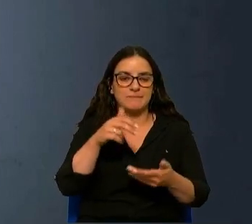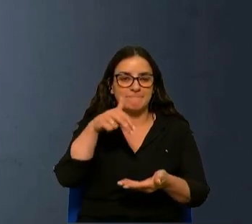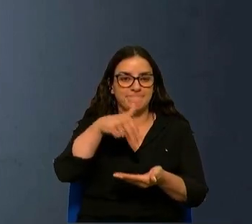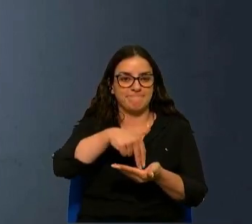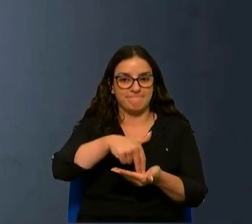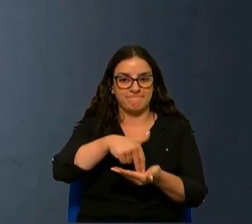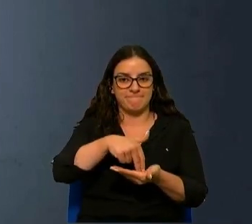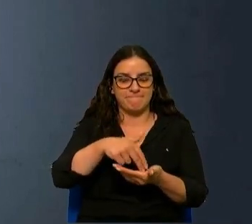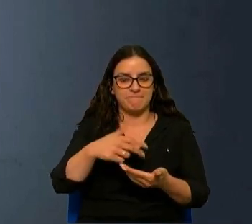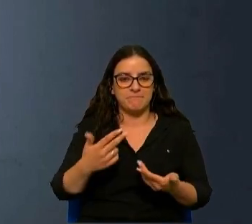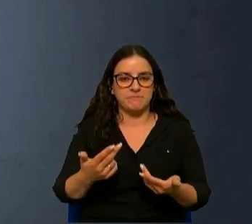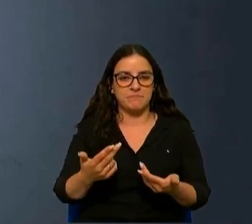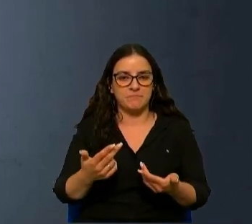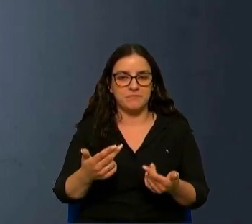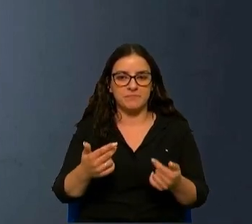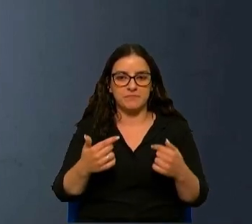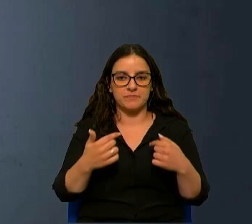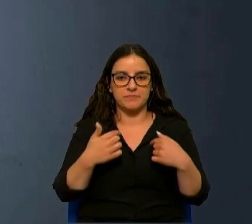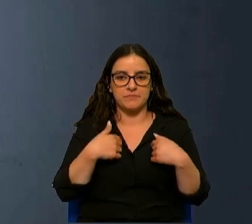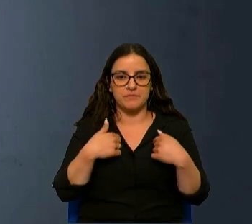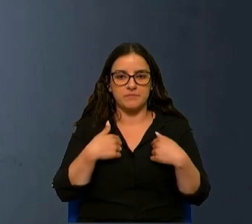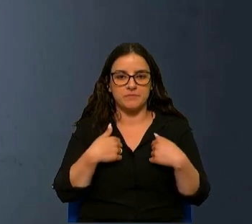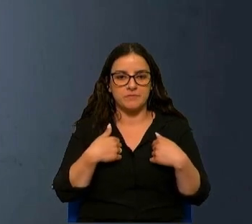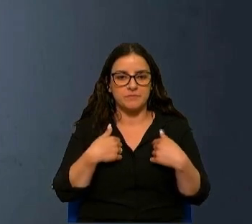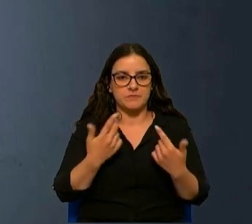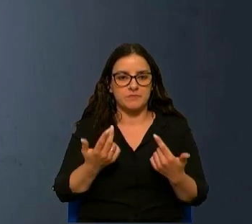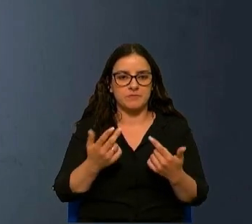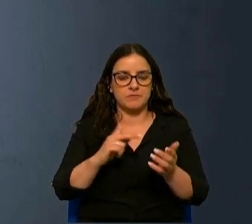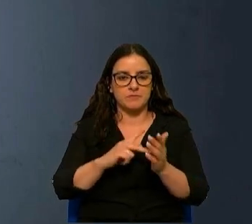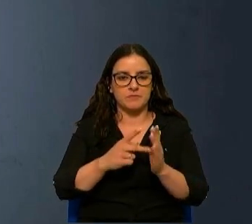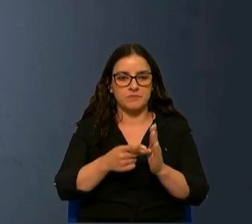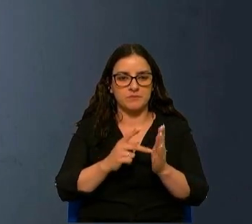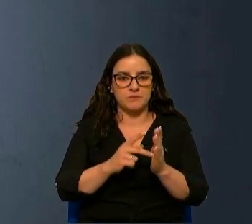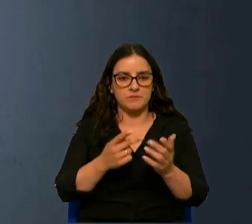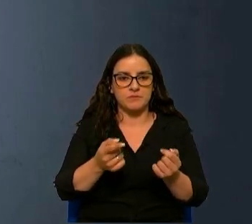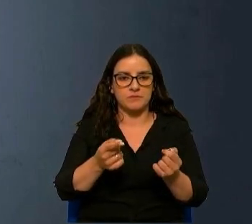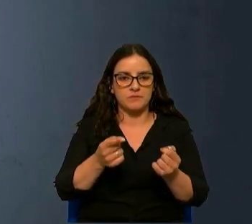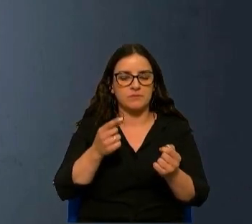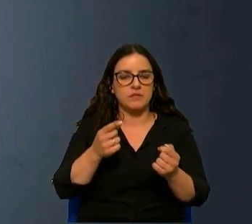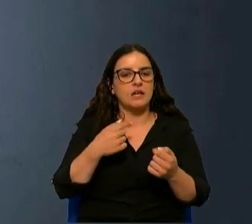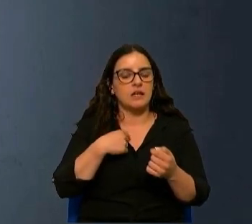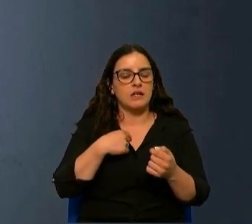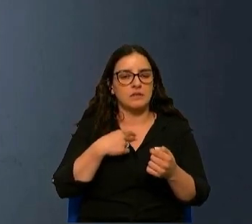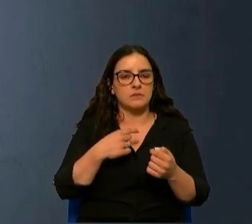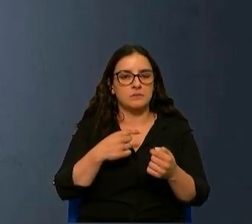my name is Mark Roberts. I am a principal technologist within Capgemini Engineering.